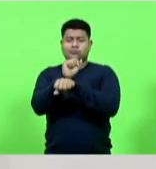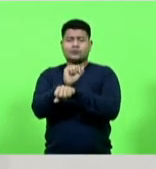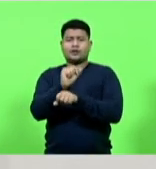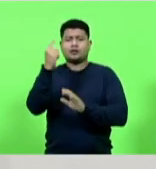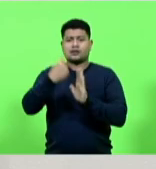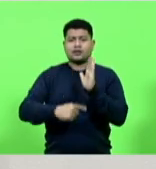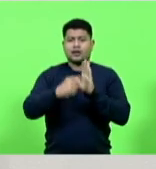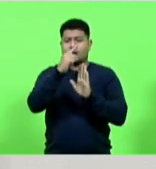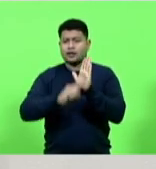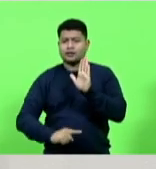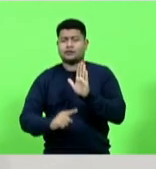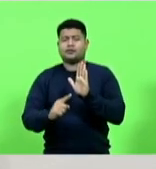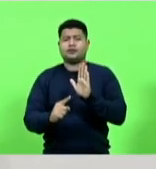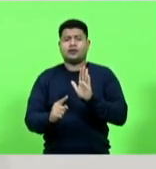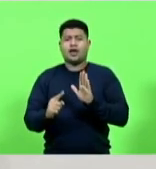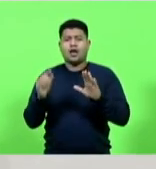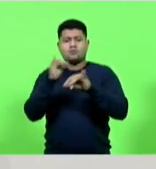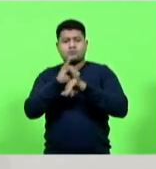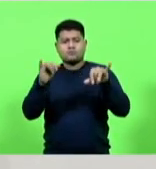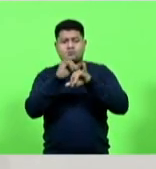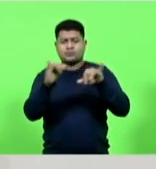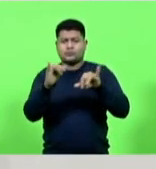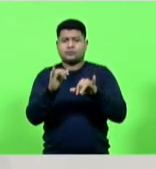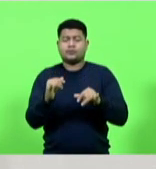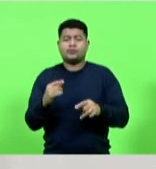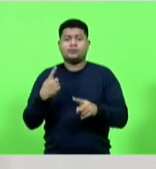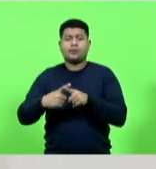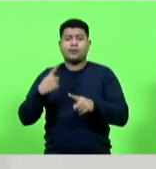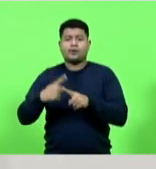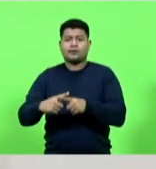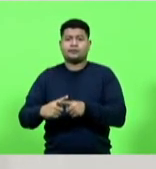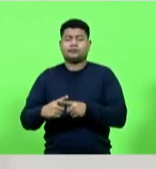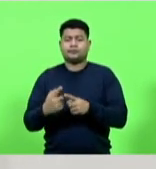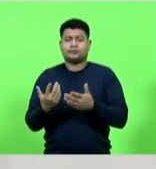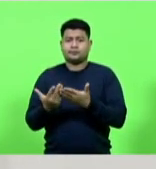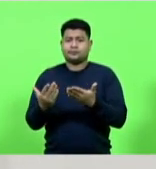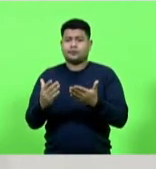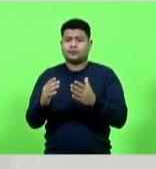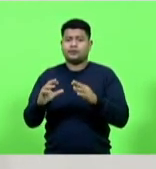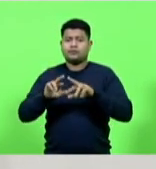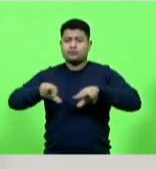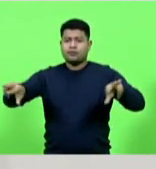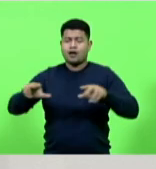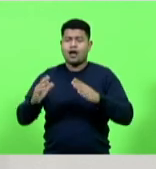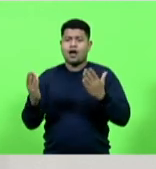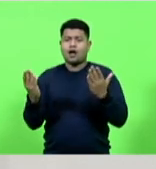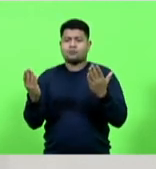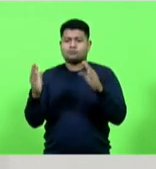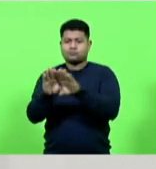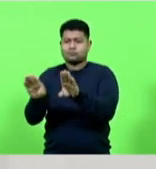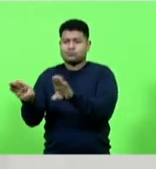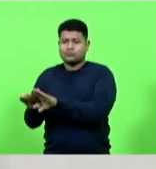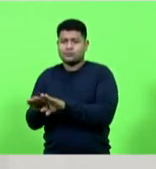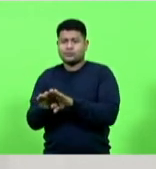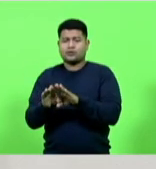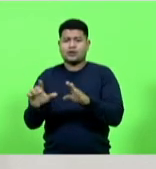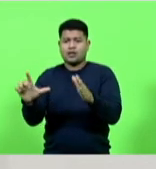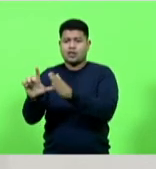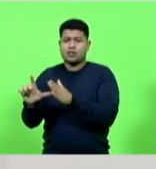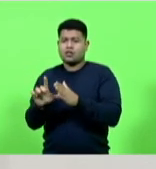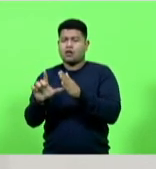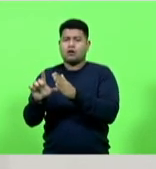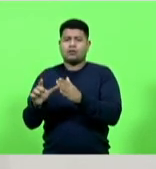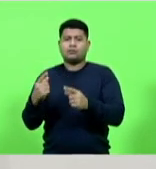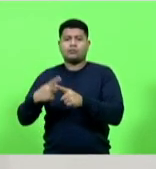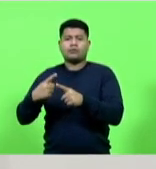cancelados por causa do contexto do fechamento de estabelecimentos que não tinham como anunciar a oferta de produtos ou